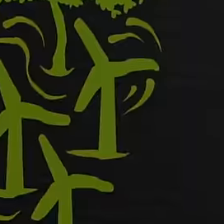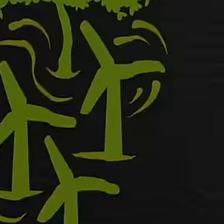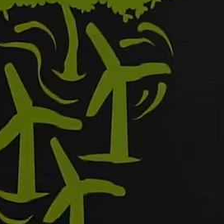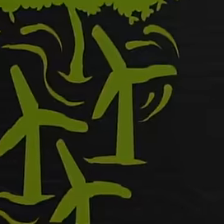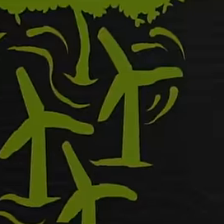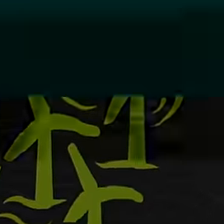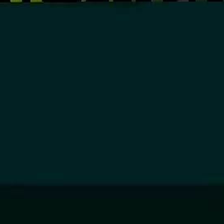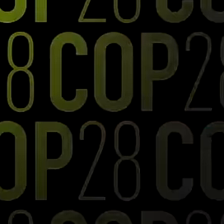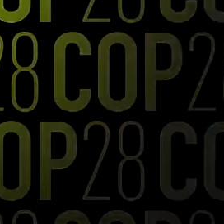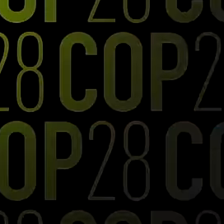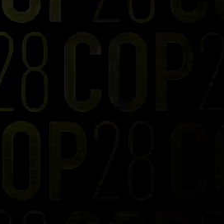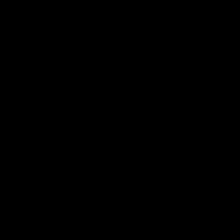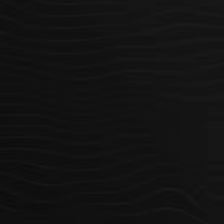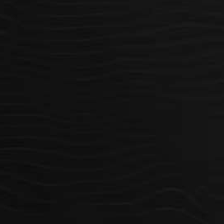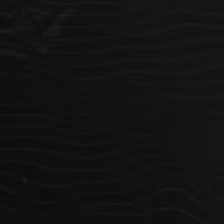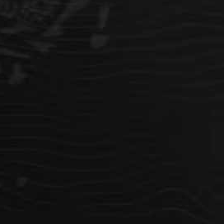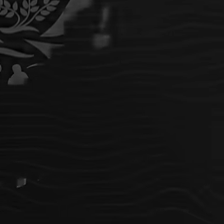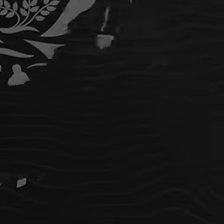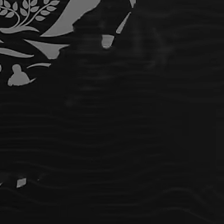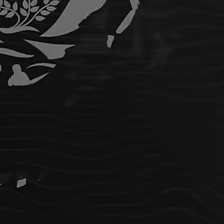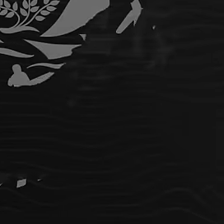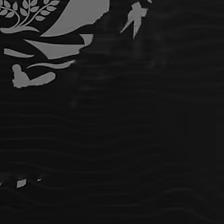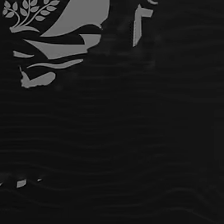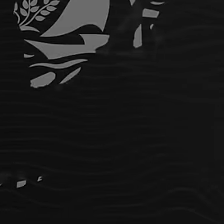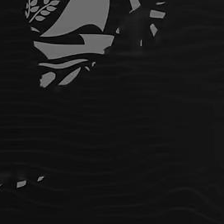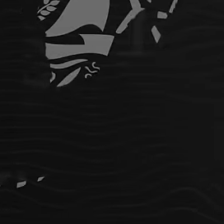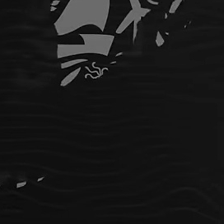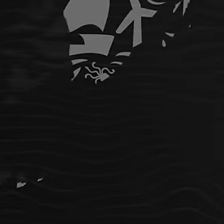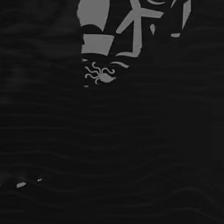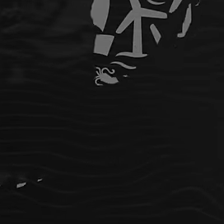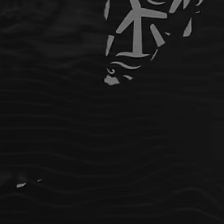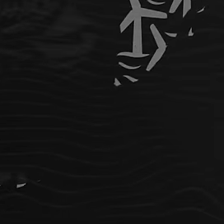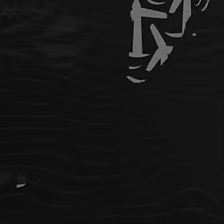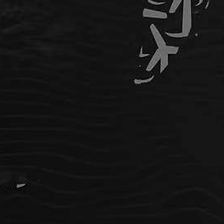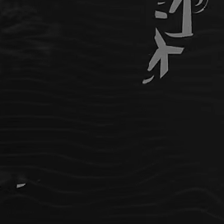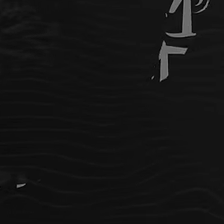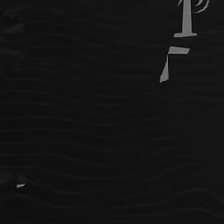tchau!